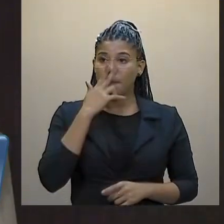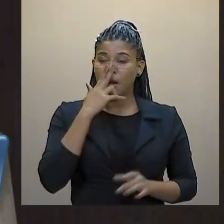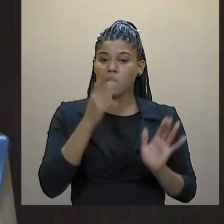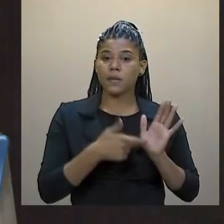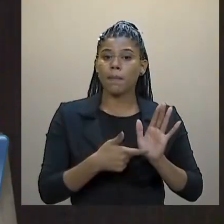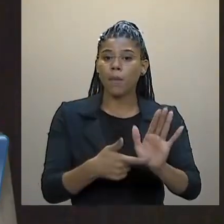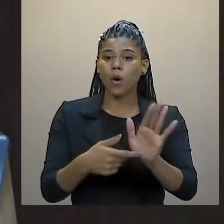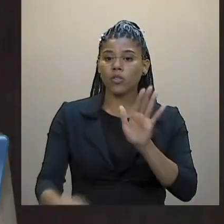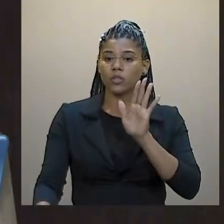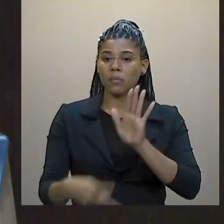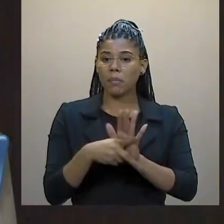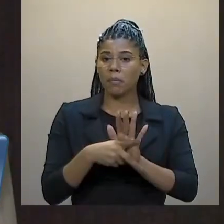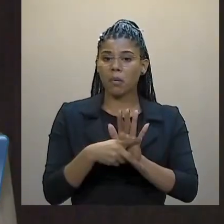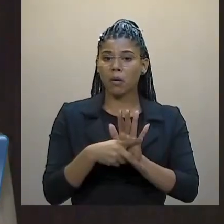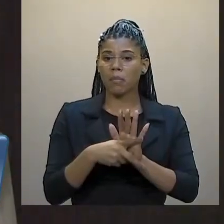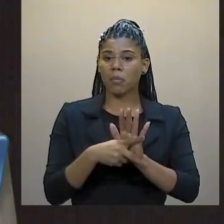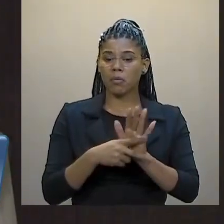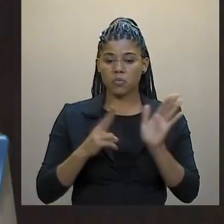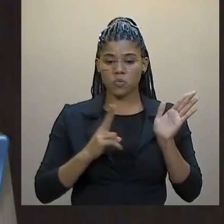próprio tamanho.